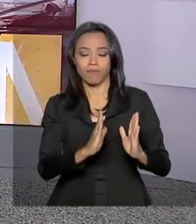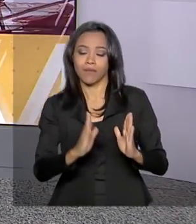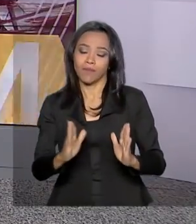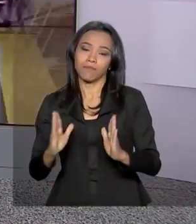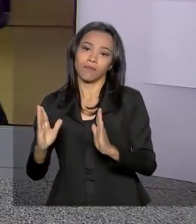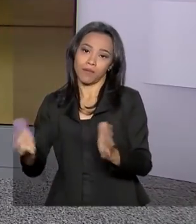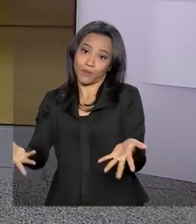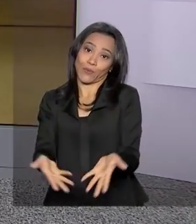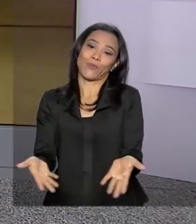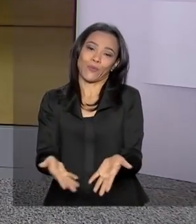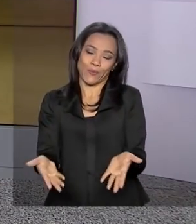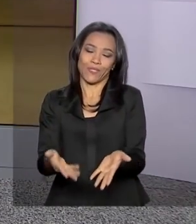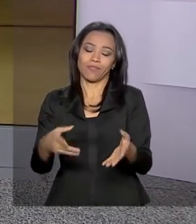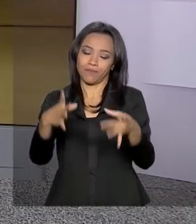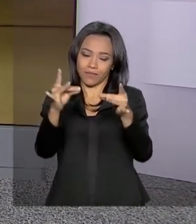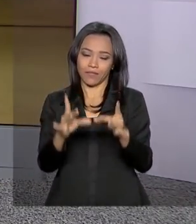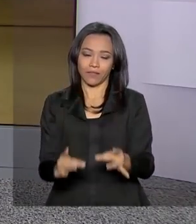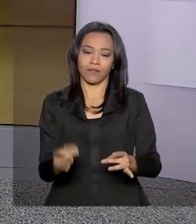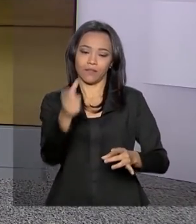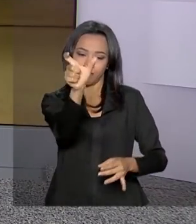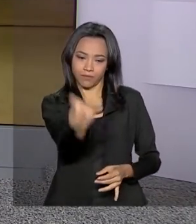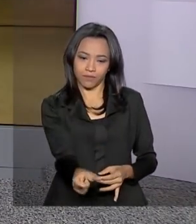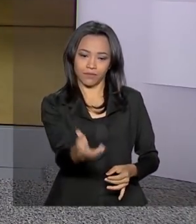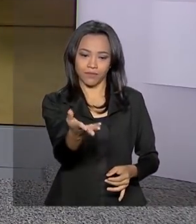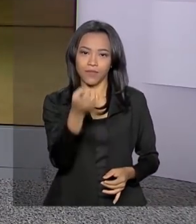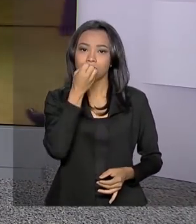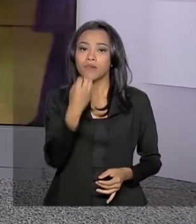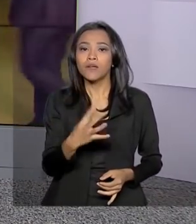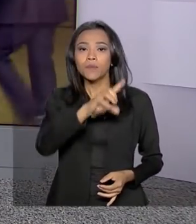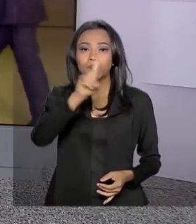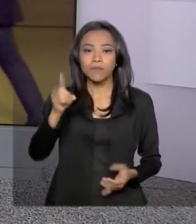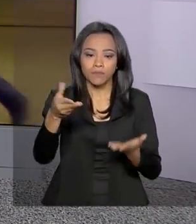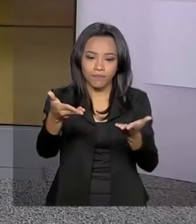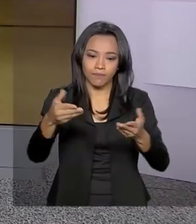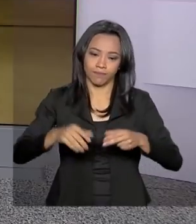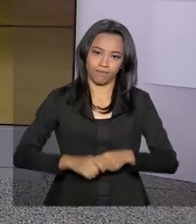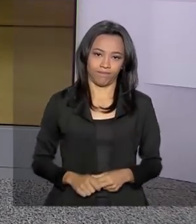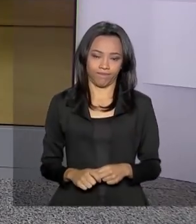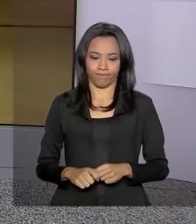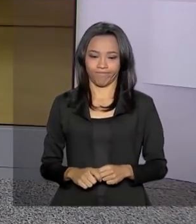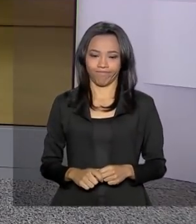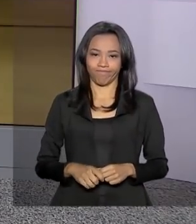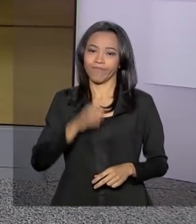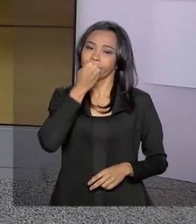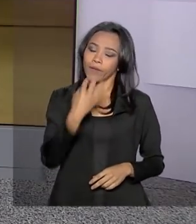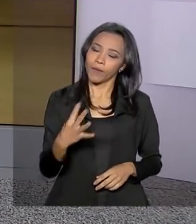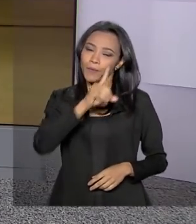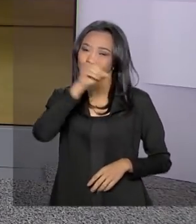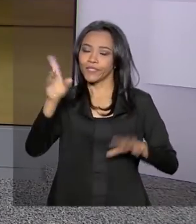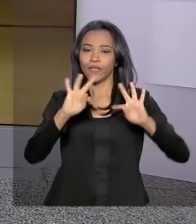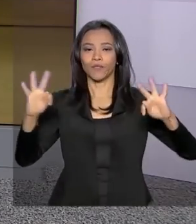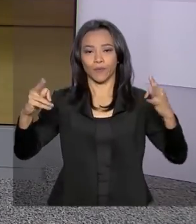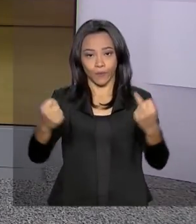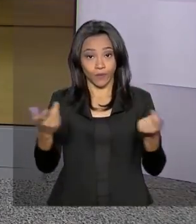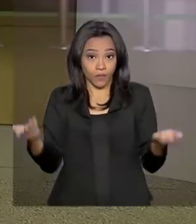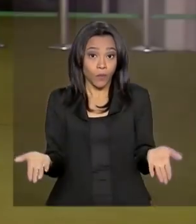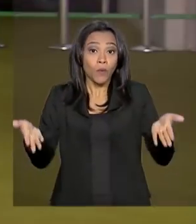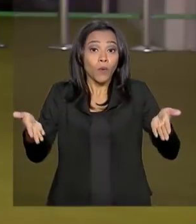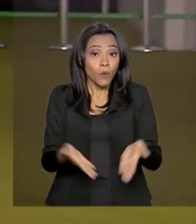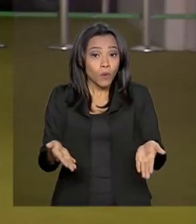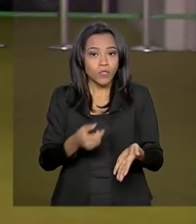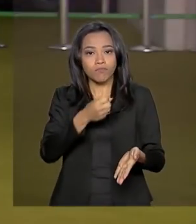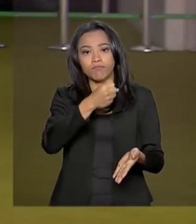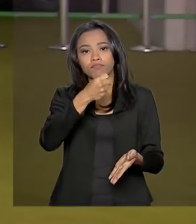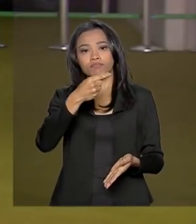Glauco de Queiroz traz os detalhes para a gente. Bom dia para você, Glauco. Bom dia, Mara. Bom dia a todos. Hoje é o